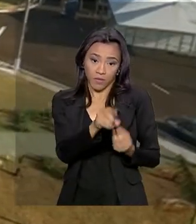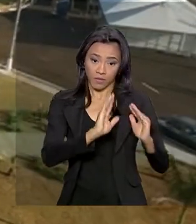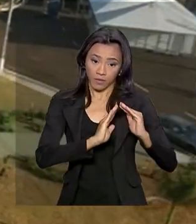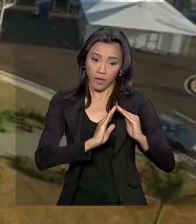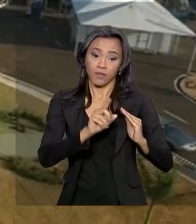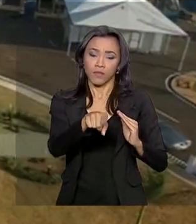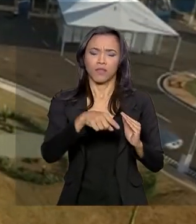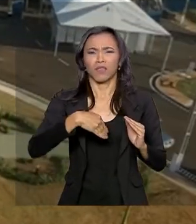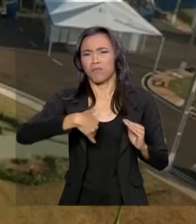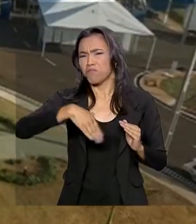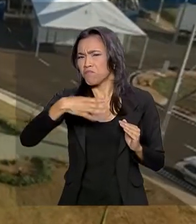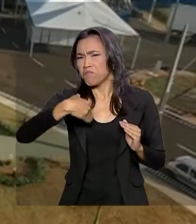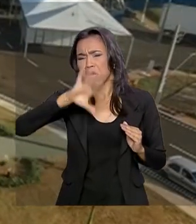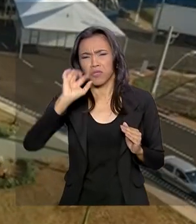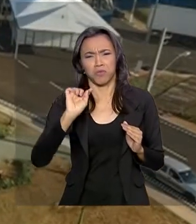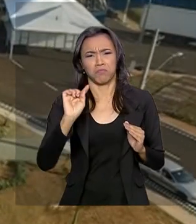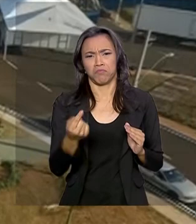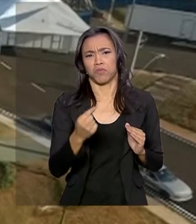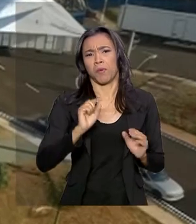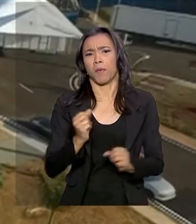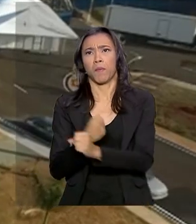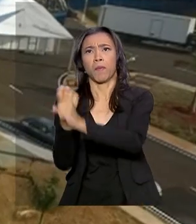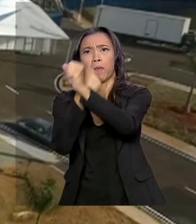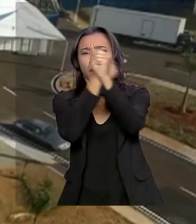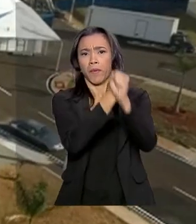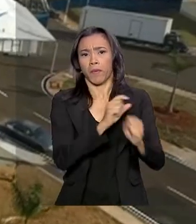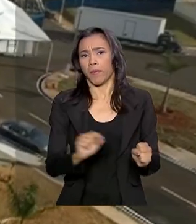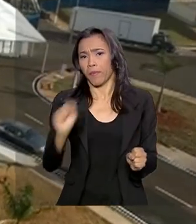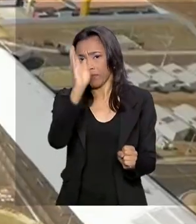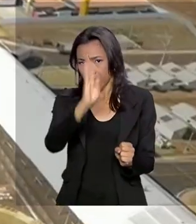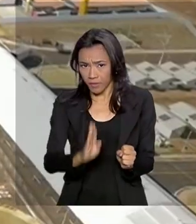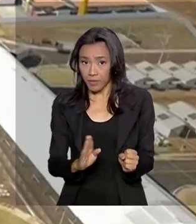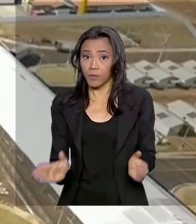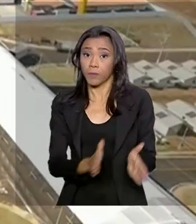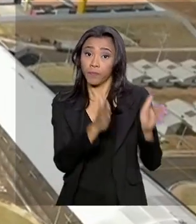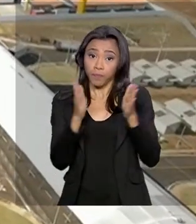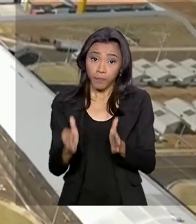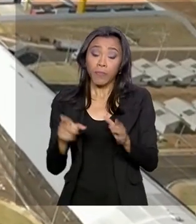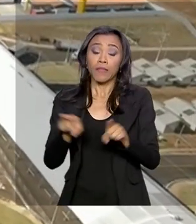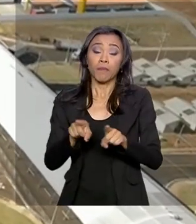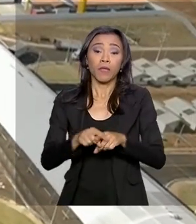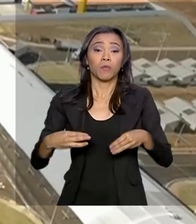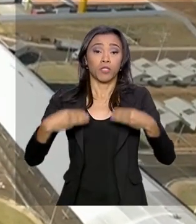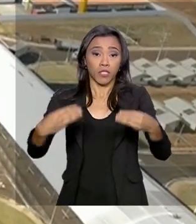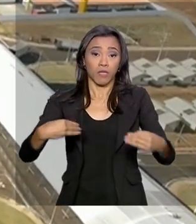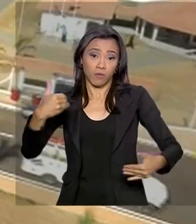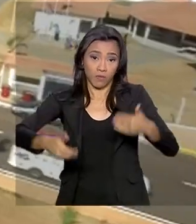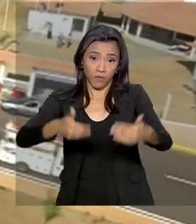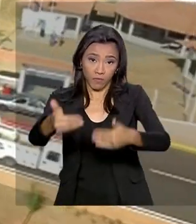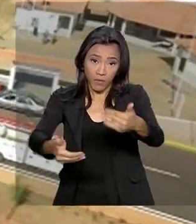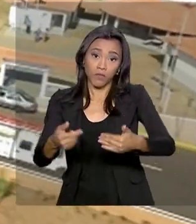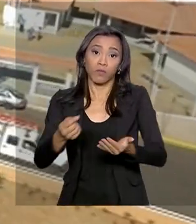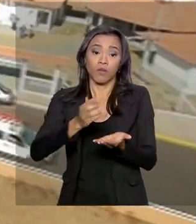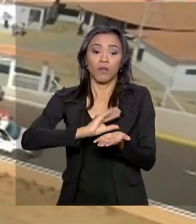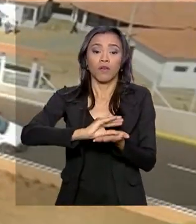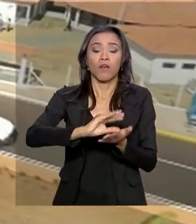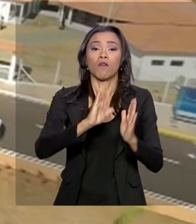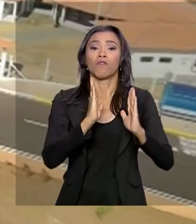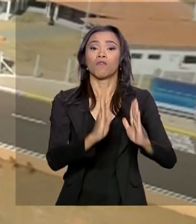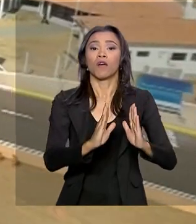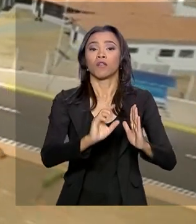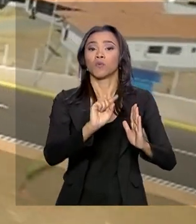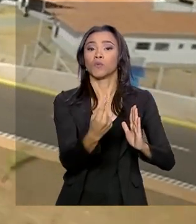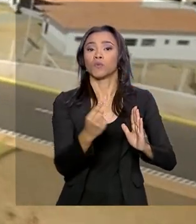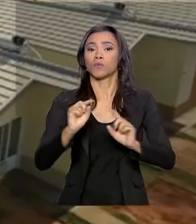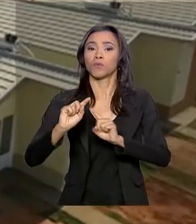andamento em todo o país. O Ministério do Desenvolvimento Regional também autorizou novos financiamentos para as faixas 1, 5